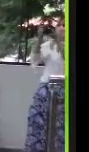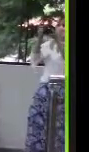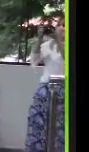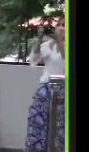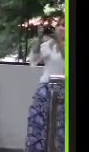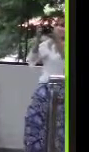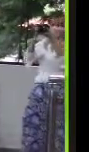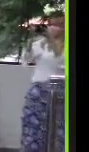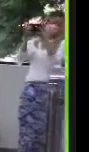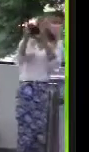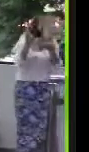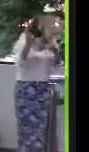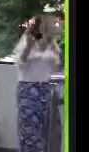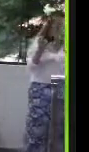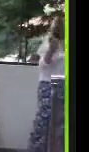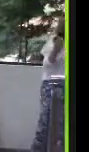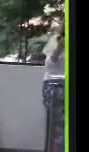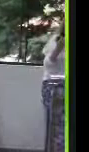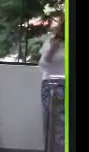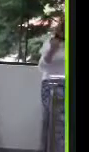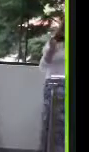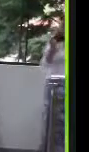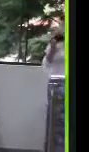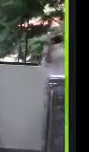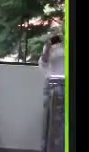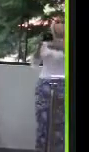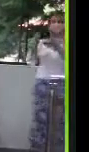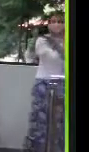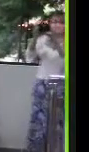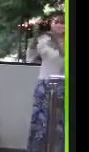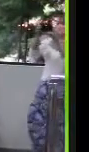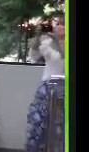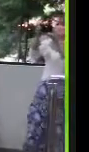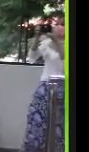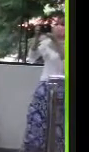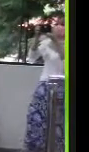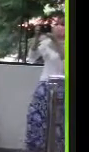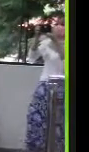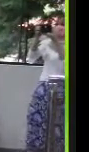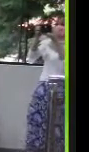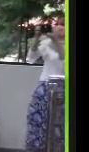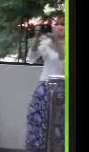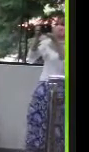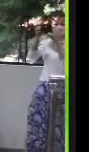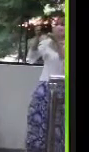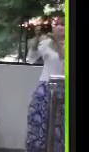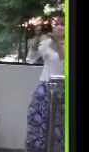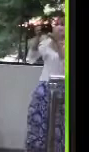um sério detalhamento ali, especificamente, a questão da idade das pessoas contaminadas, os óbitos,